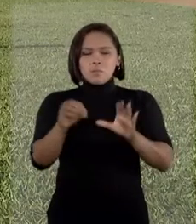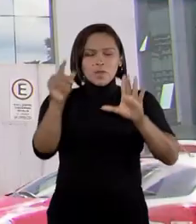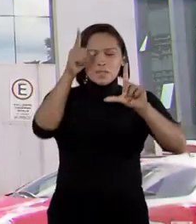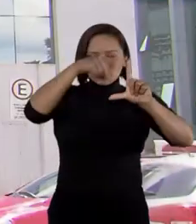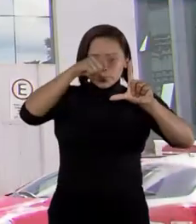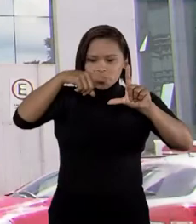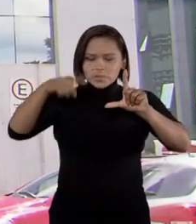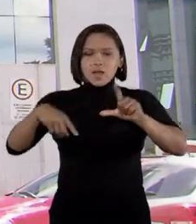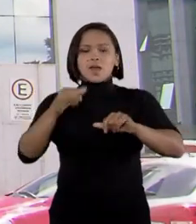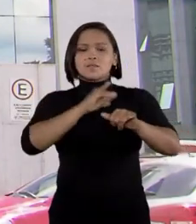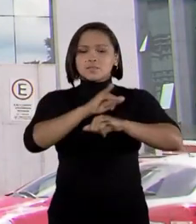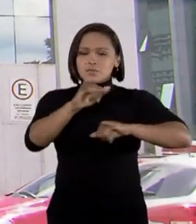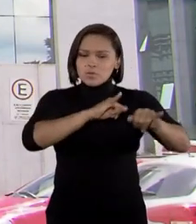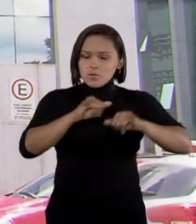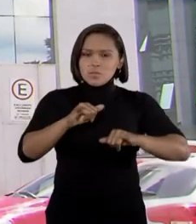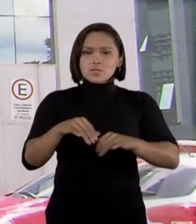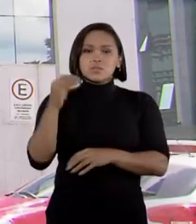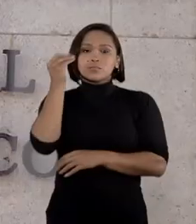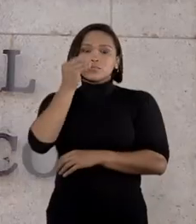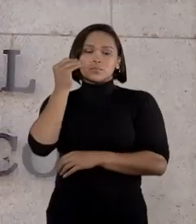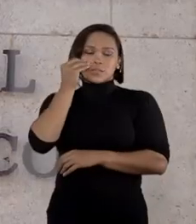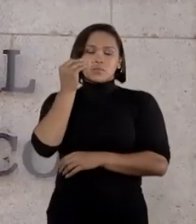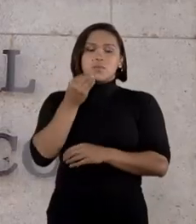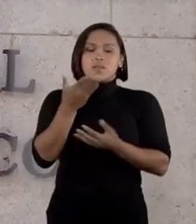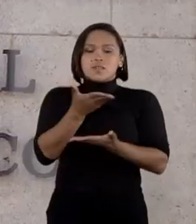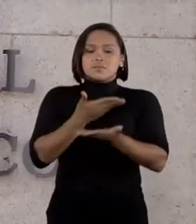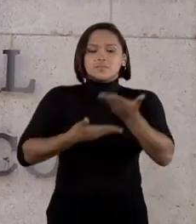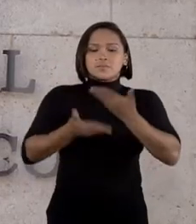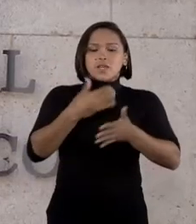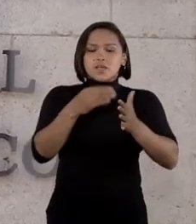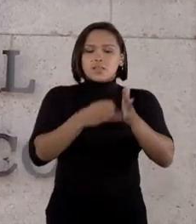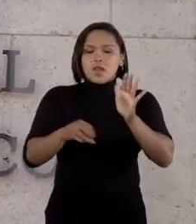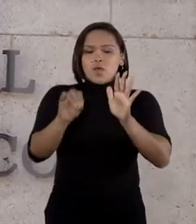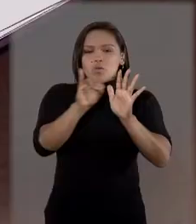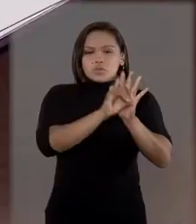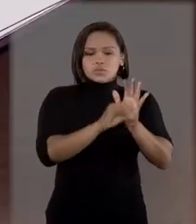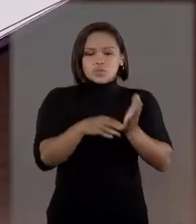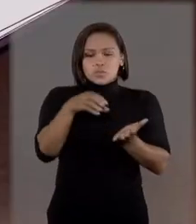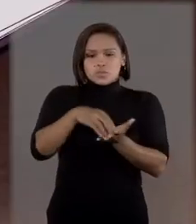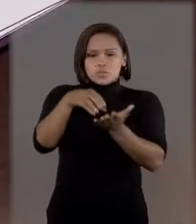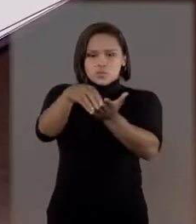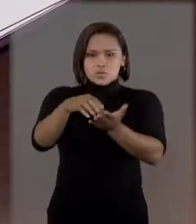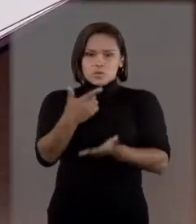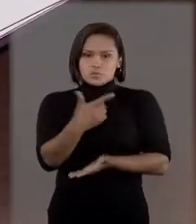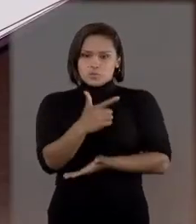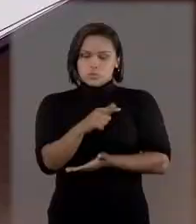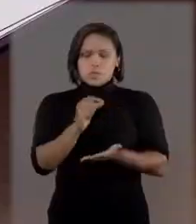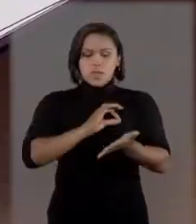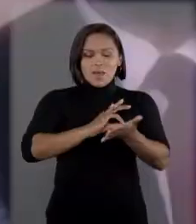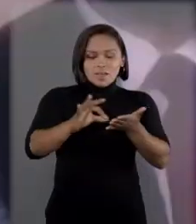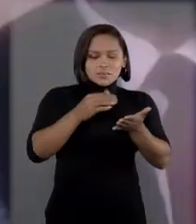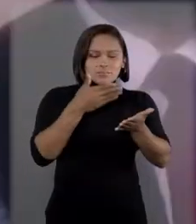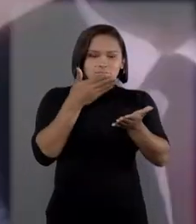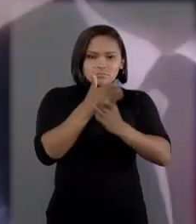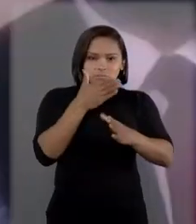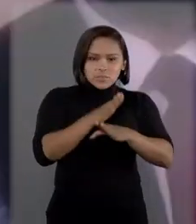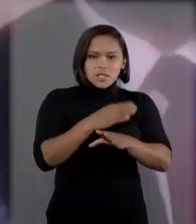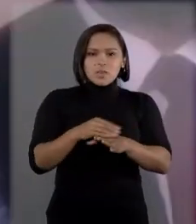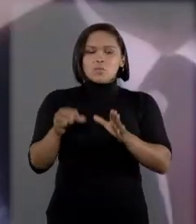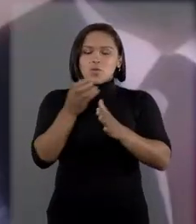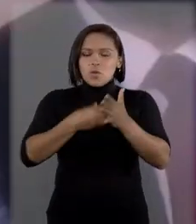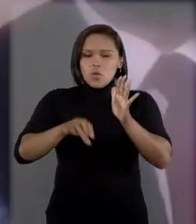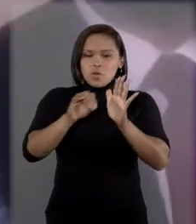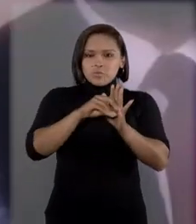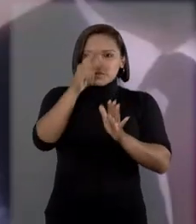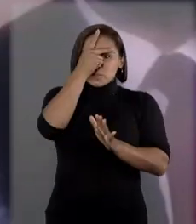conhecimentos, informações e experiências entre as ouvidorias dos dois órgãos. Assinaram o termo o ouvidor nacional